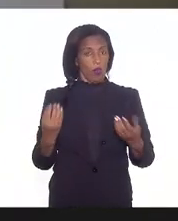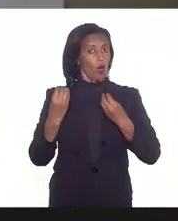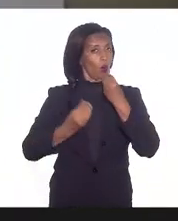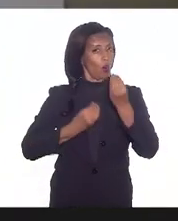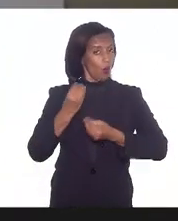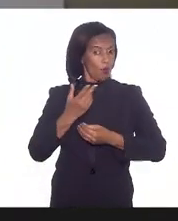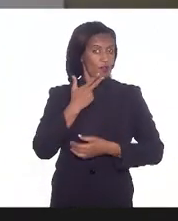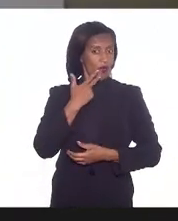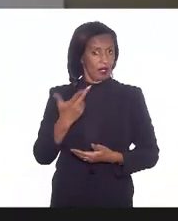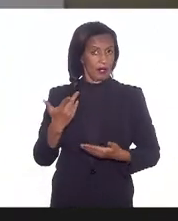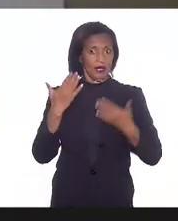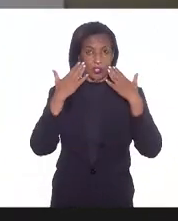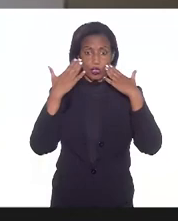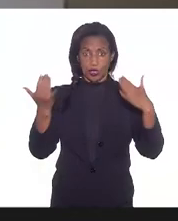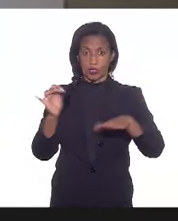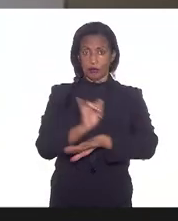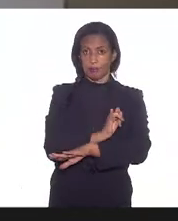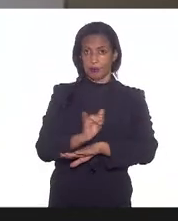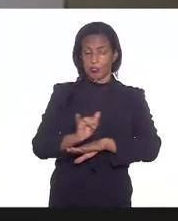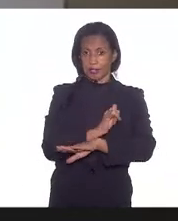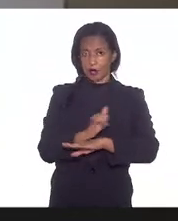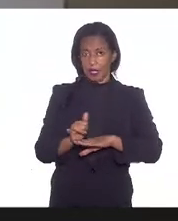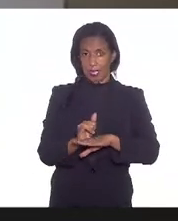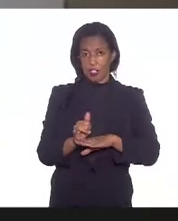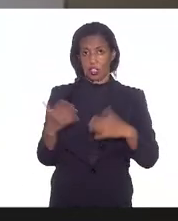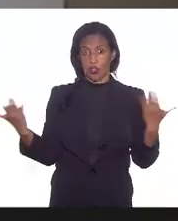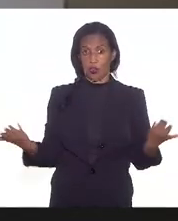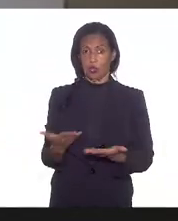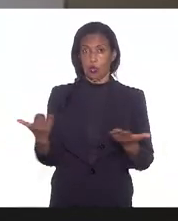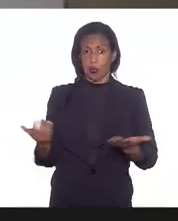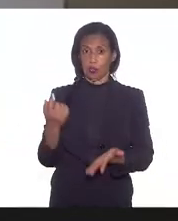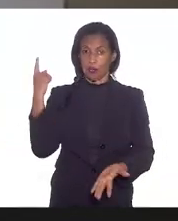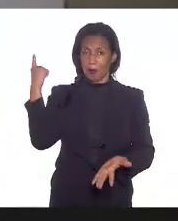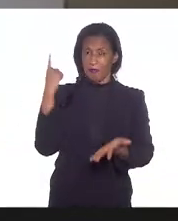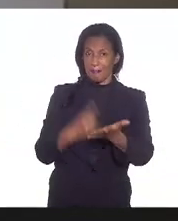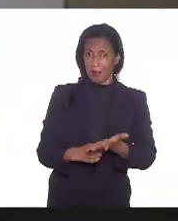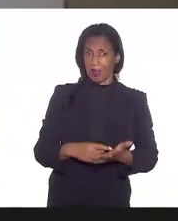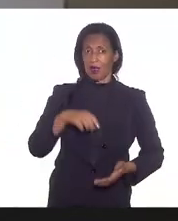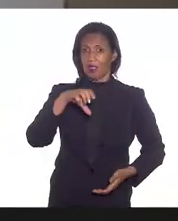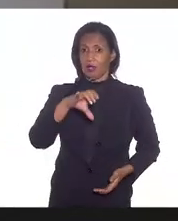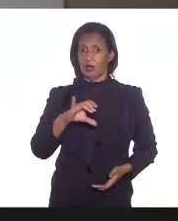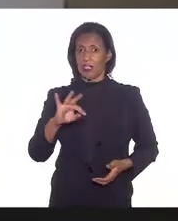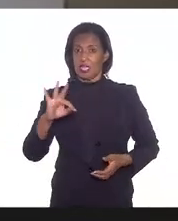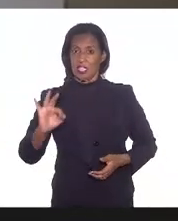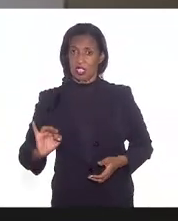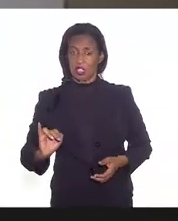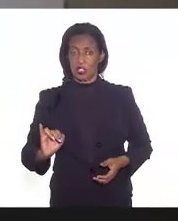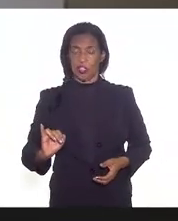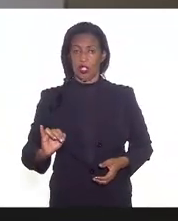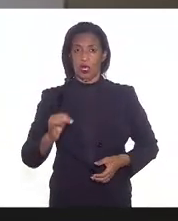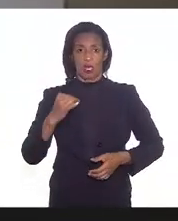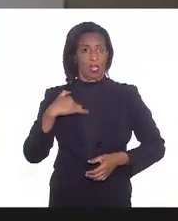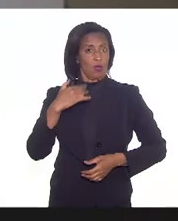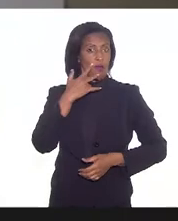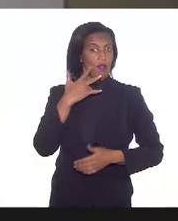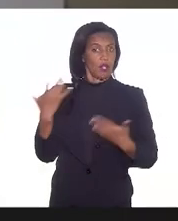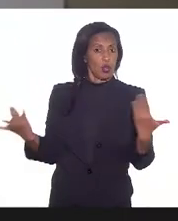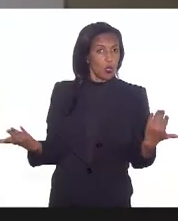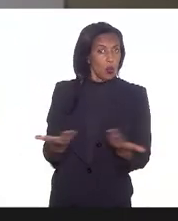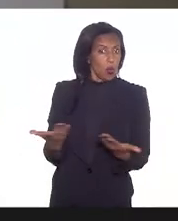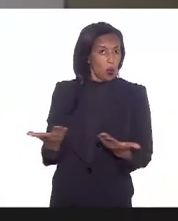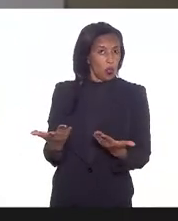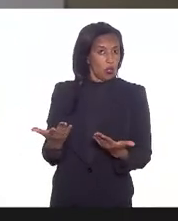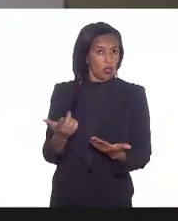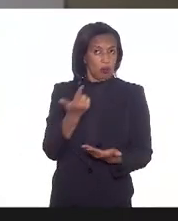do que da estratégia atual do Ministério da Saúde do que foi pactuado em CIT eu não diria que atualmente está havendo um